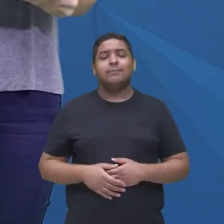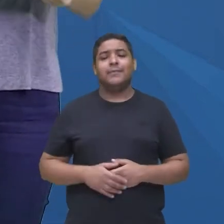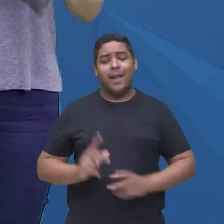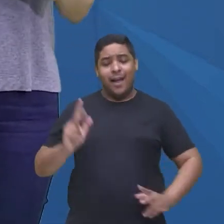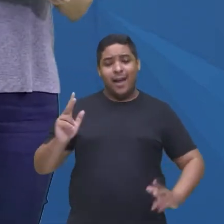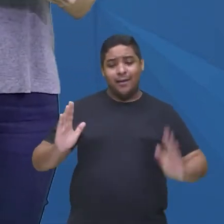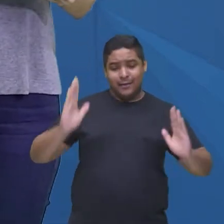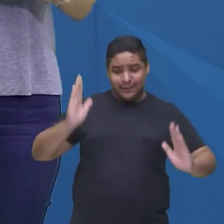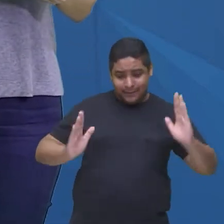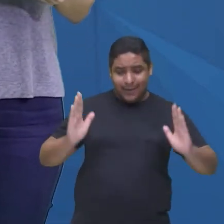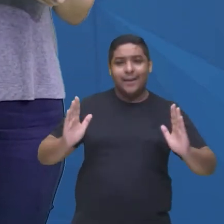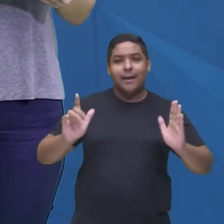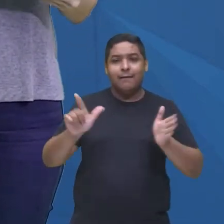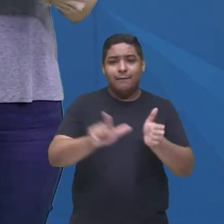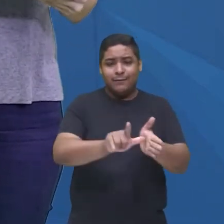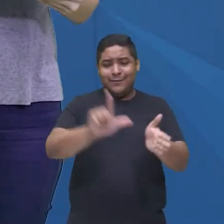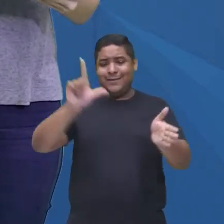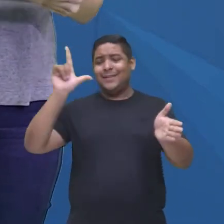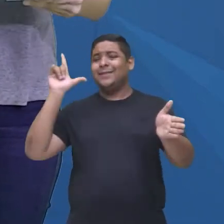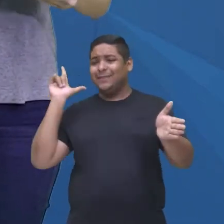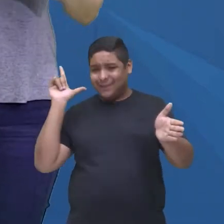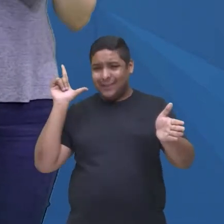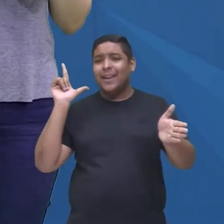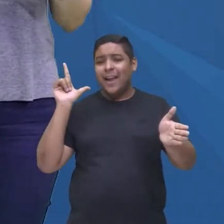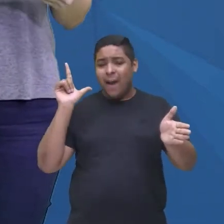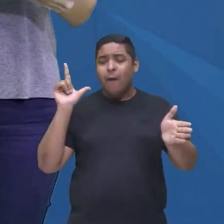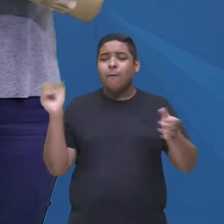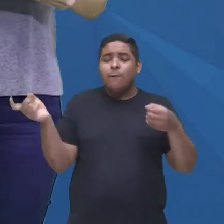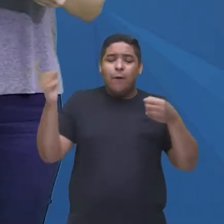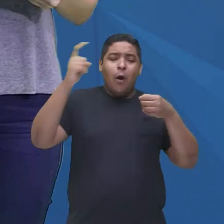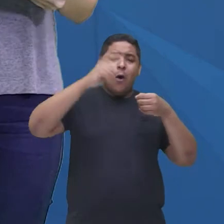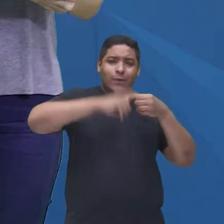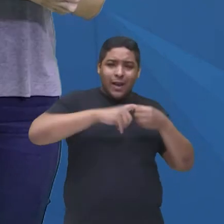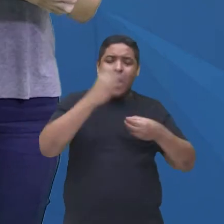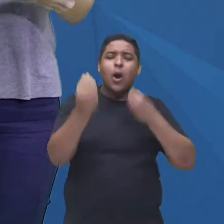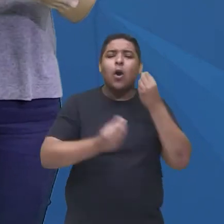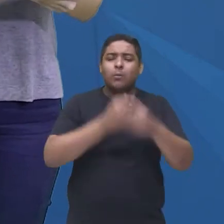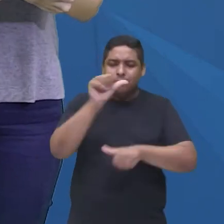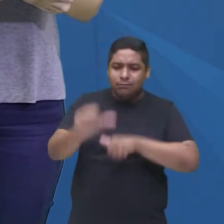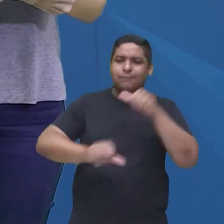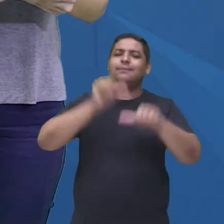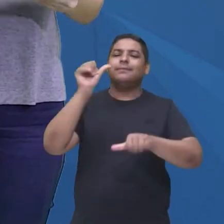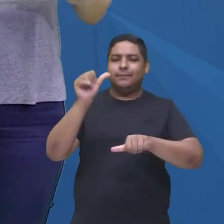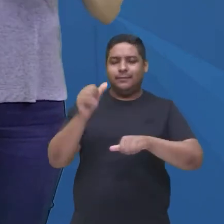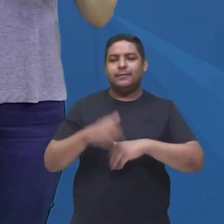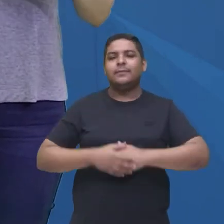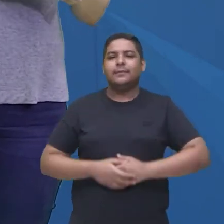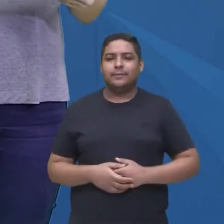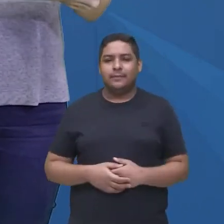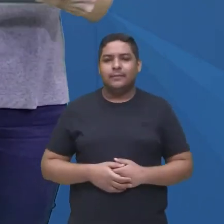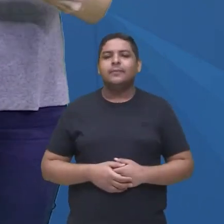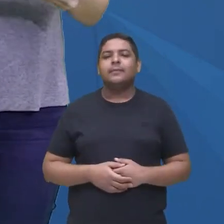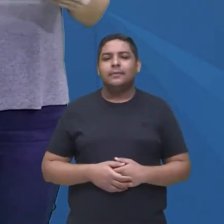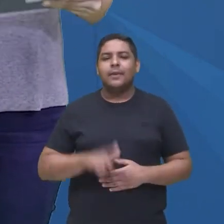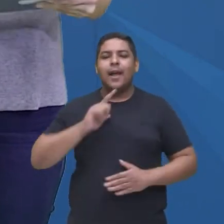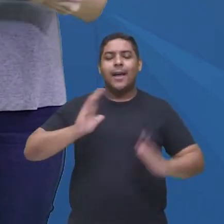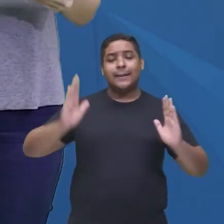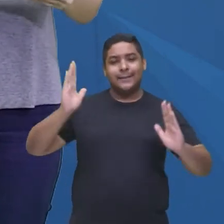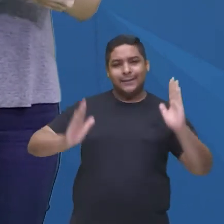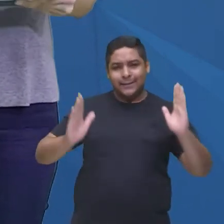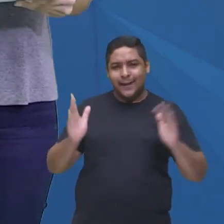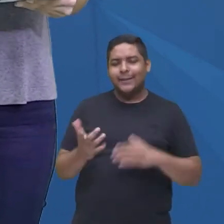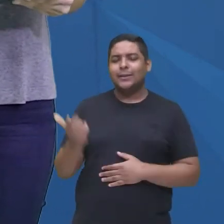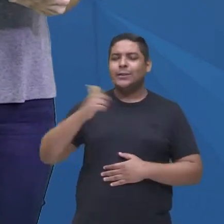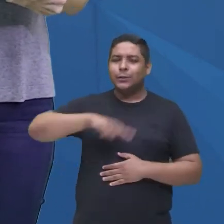Imagina o trabalho que dá ter que refazer toda essa série, ou a cena, perdão, se a gente